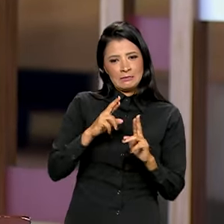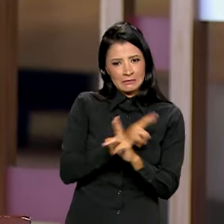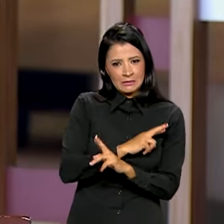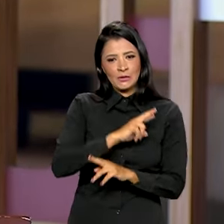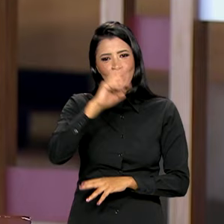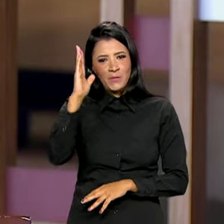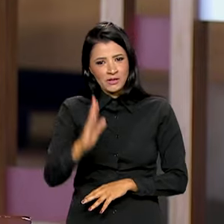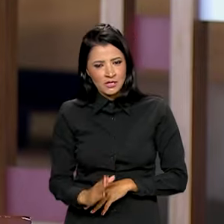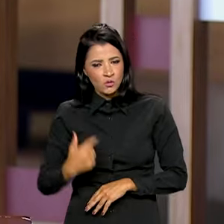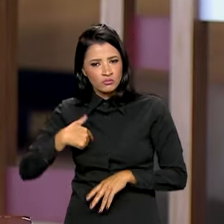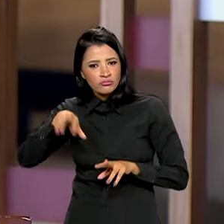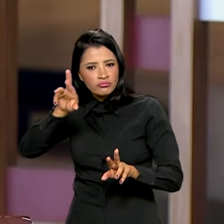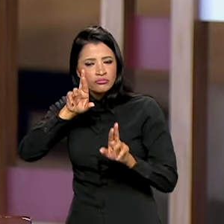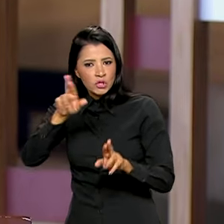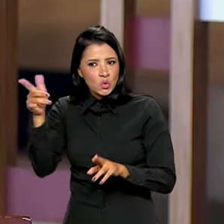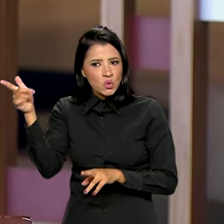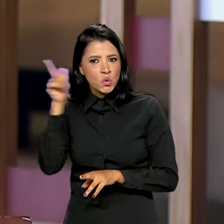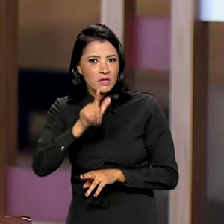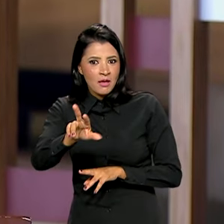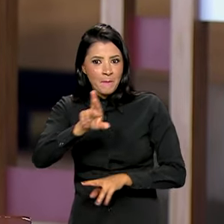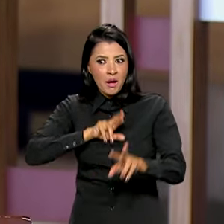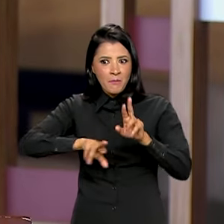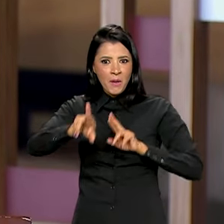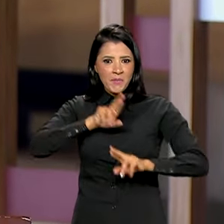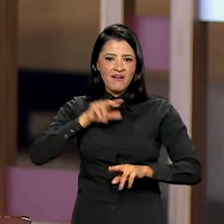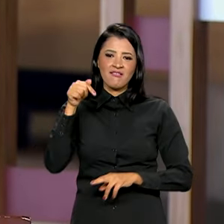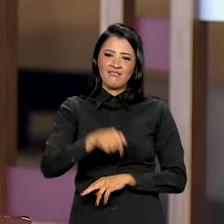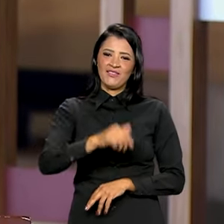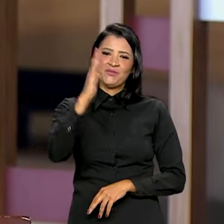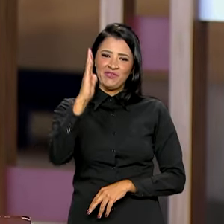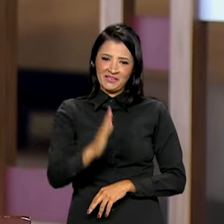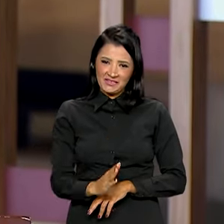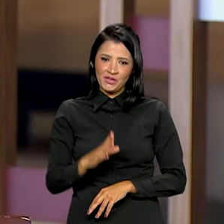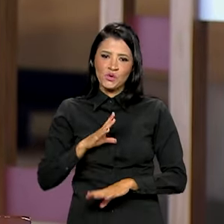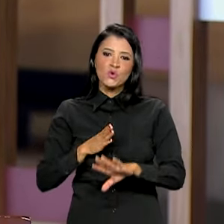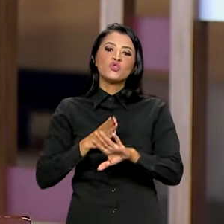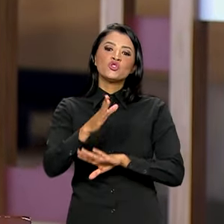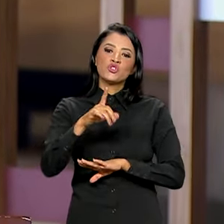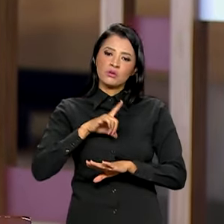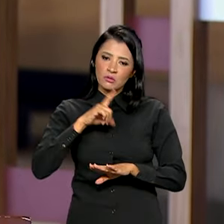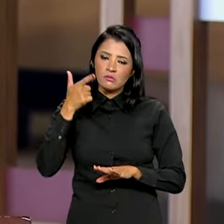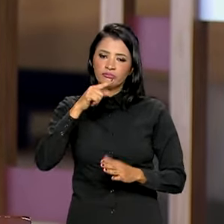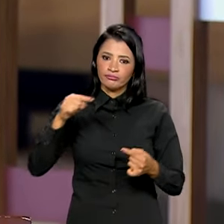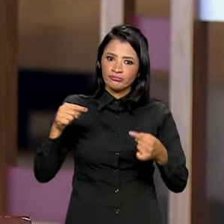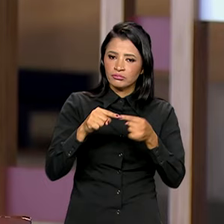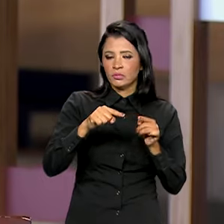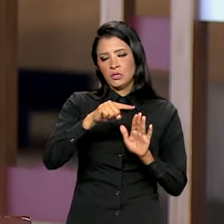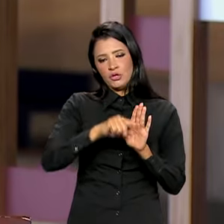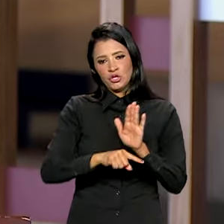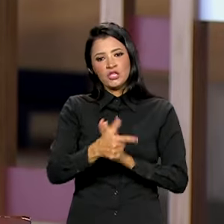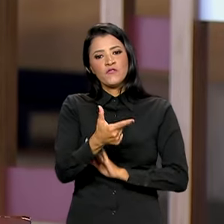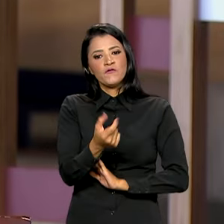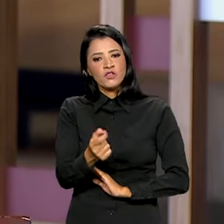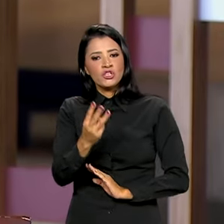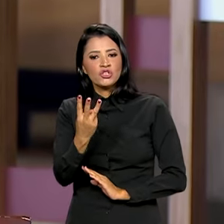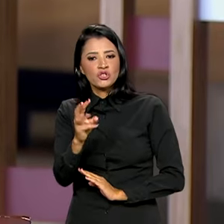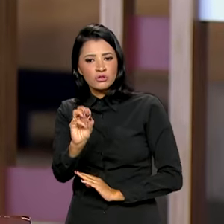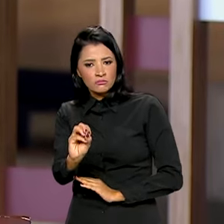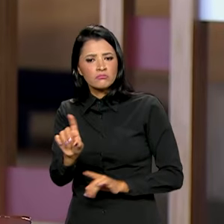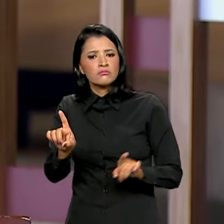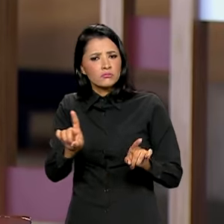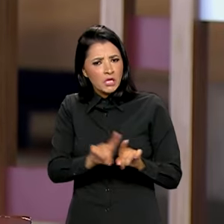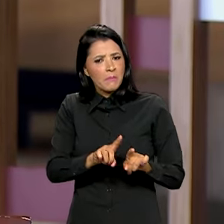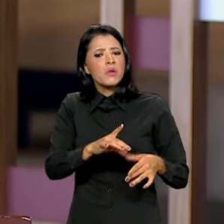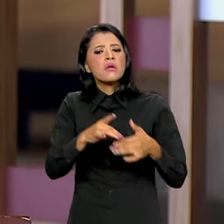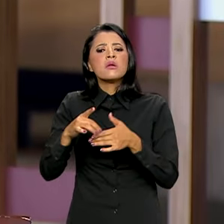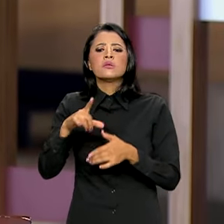apenas possamos alcançar mais resultados aqui no Brasil em direção à Agenda 2030, mas que podemos também levar para a